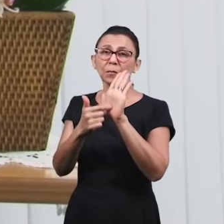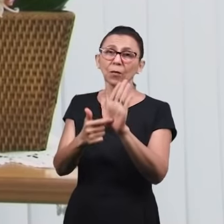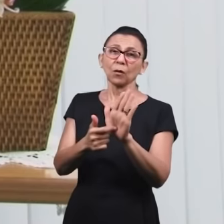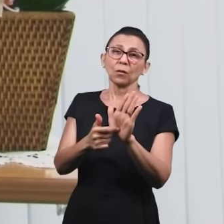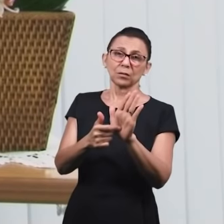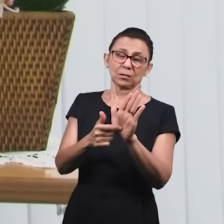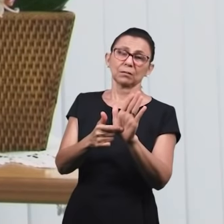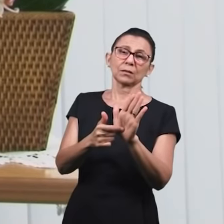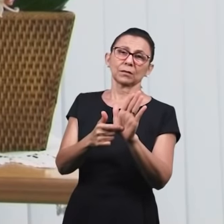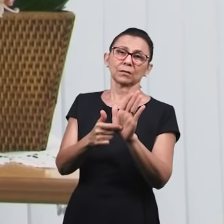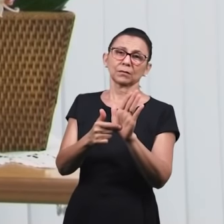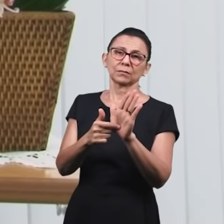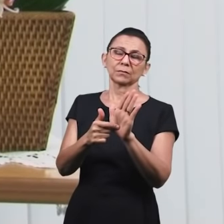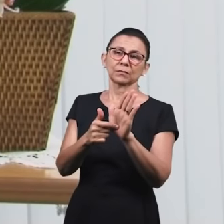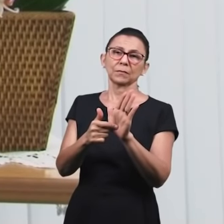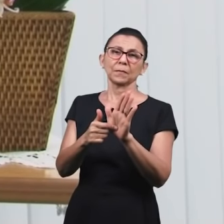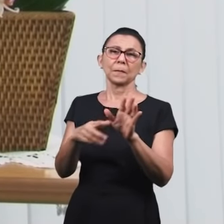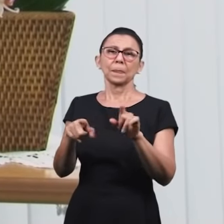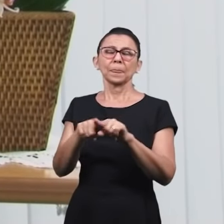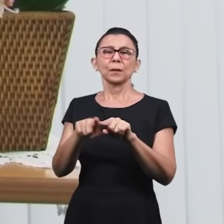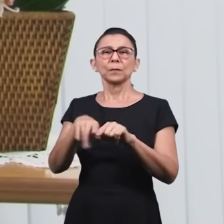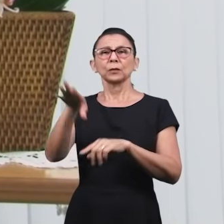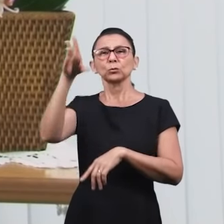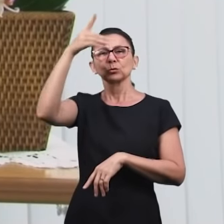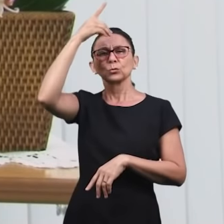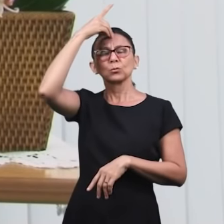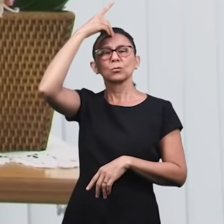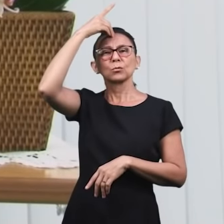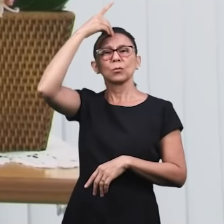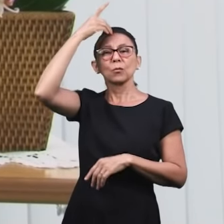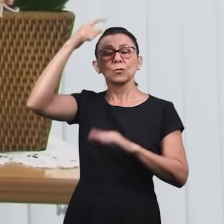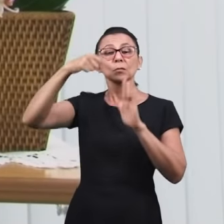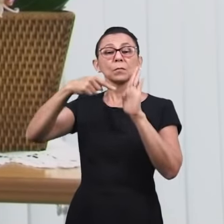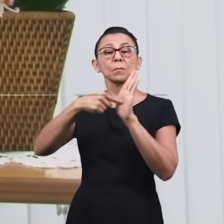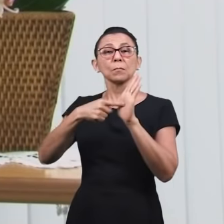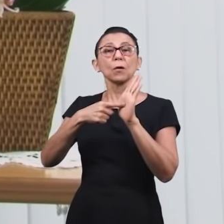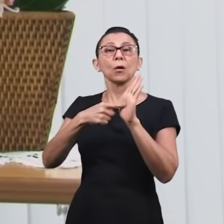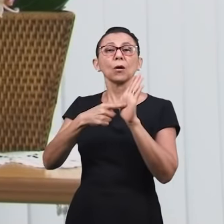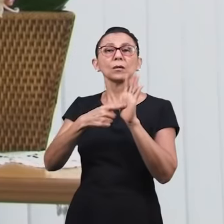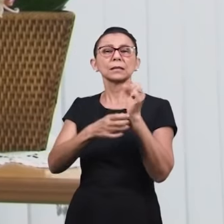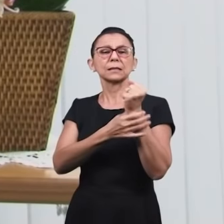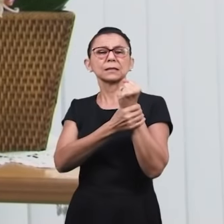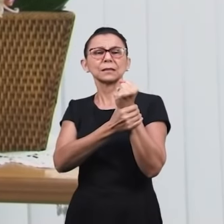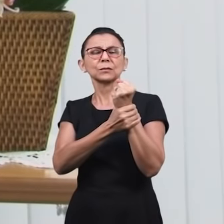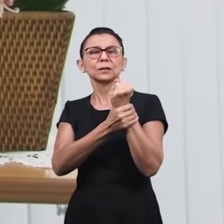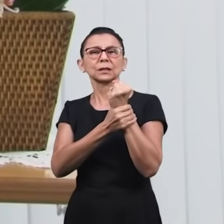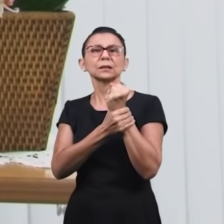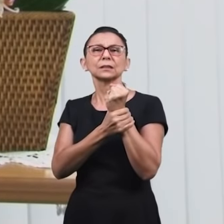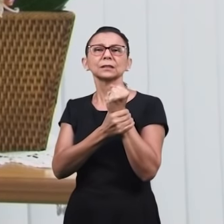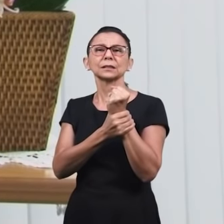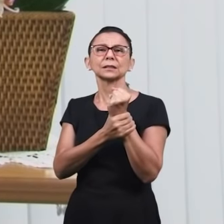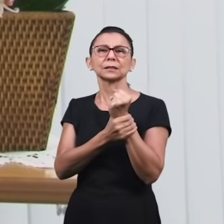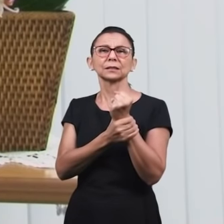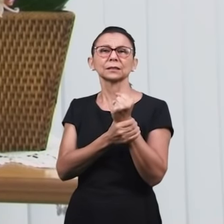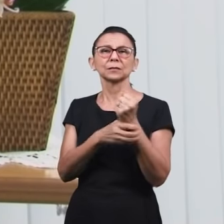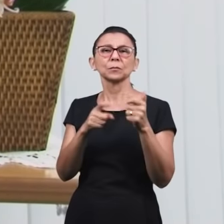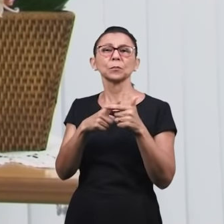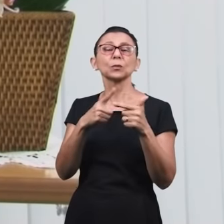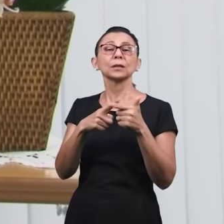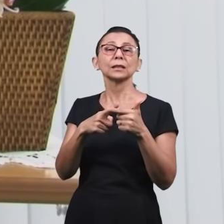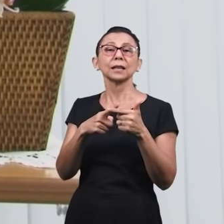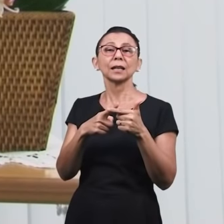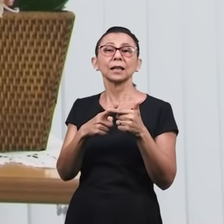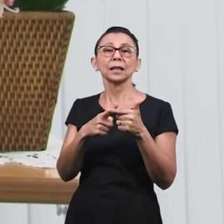palavra do Senhor. Quando temos os dons espirituais que vão dirigindo, vão nos apontando uma direção segura, estamos